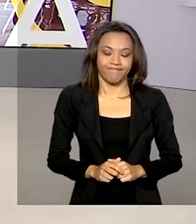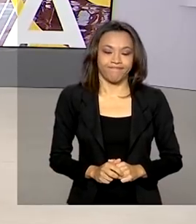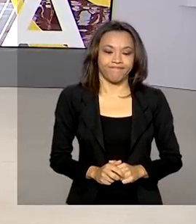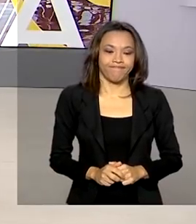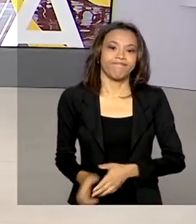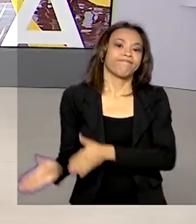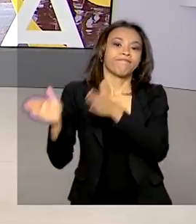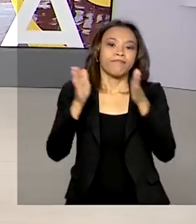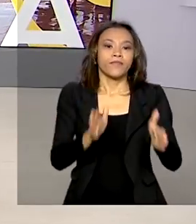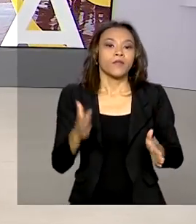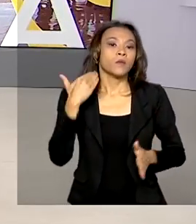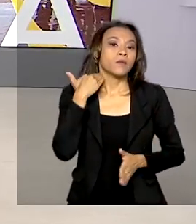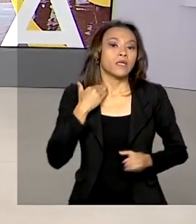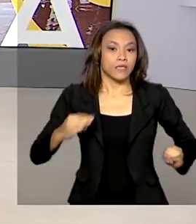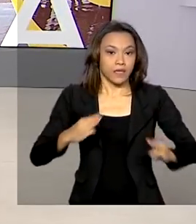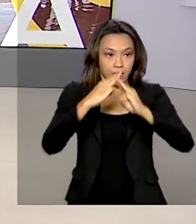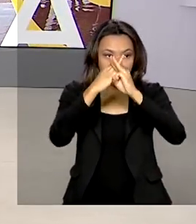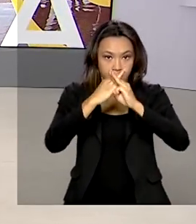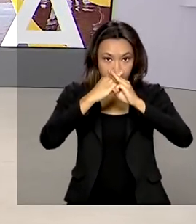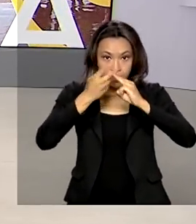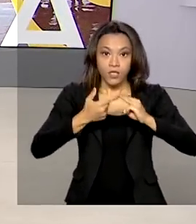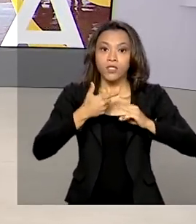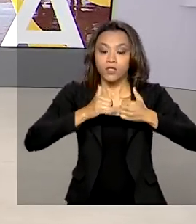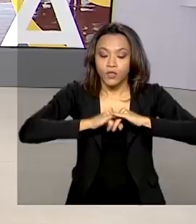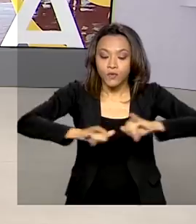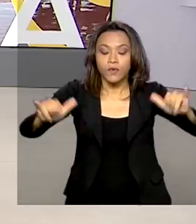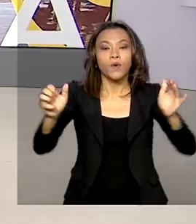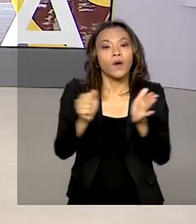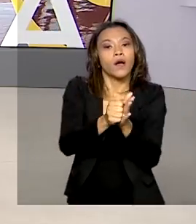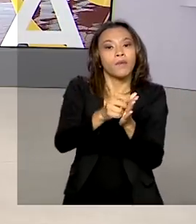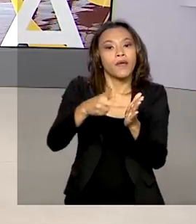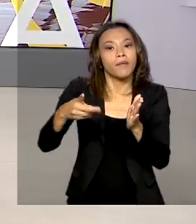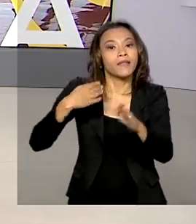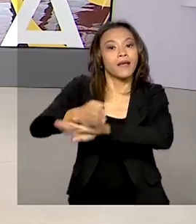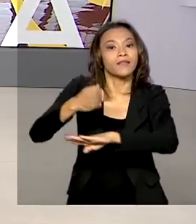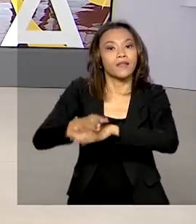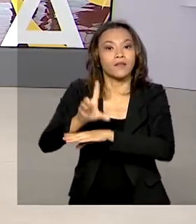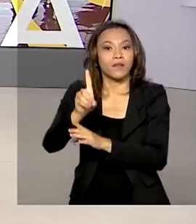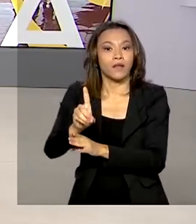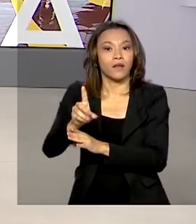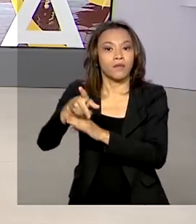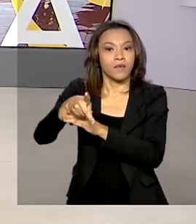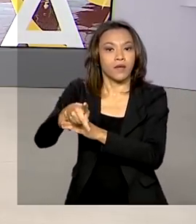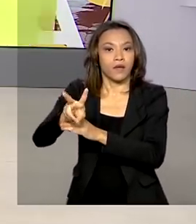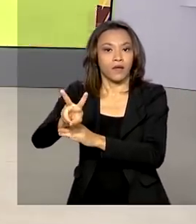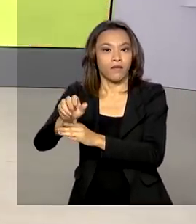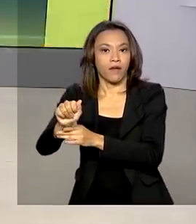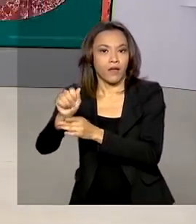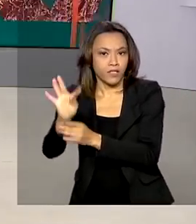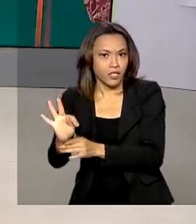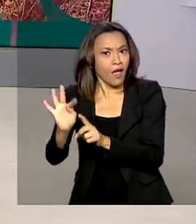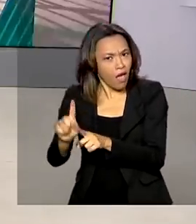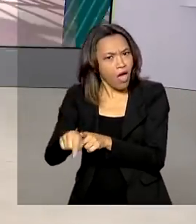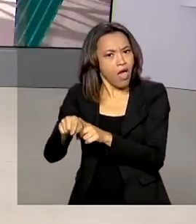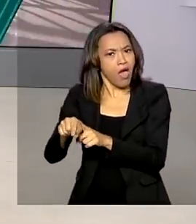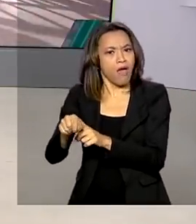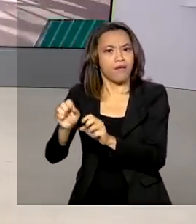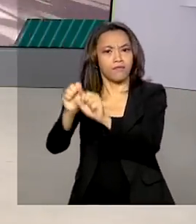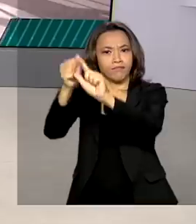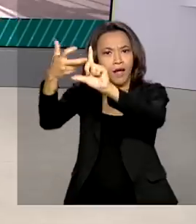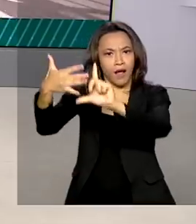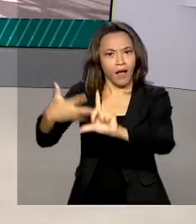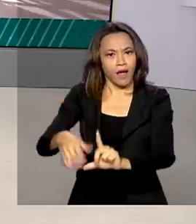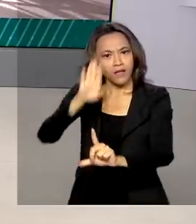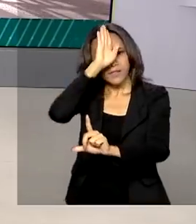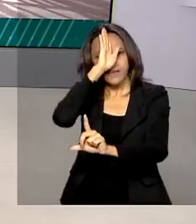A Caixa lançou um aplicativo para facilitar o acesso ao DPVAT. Nessa plataforma, disponível de forma gratuita para Android